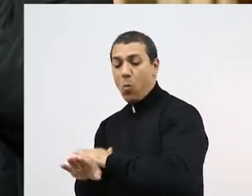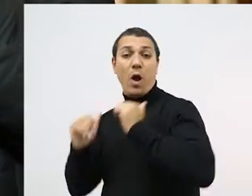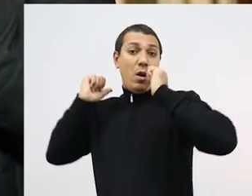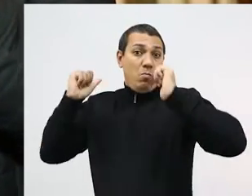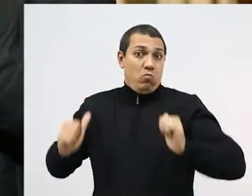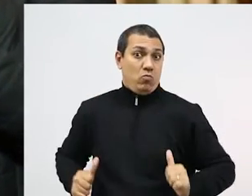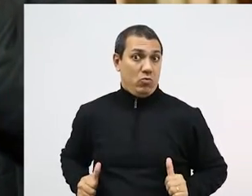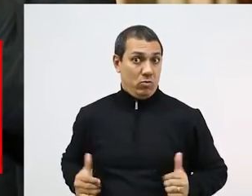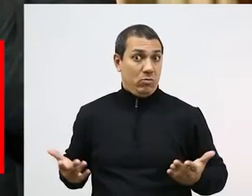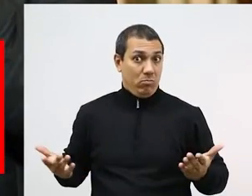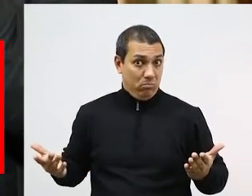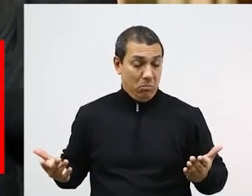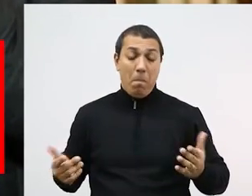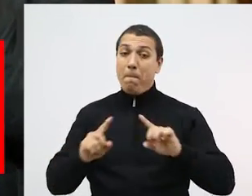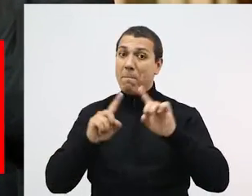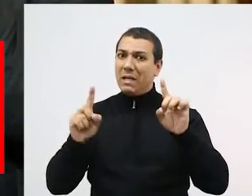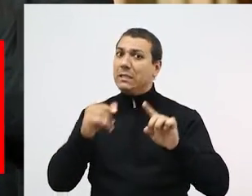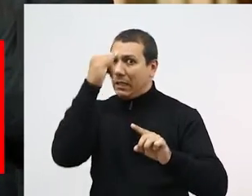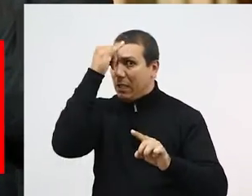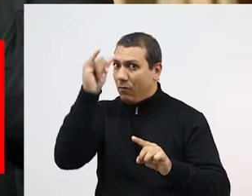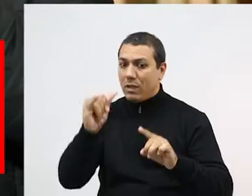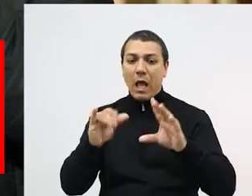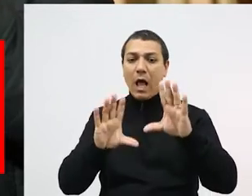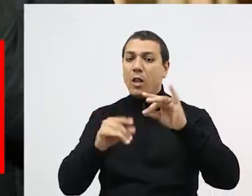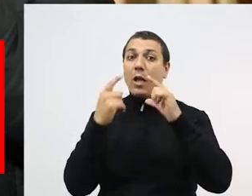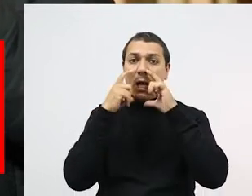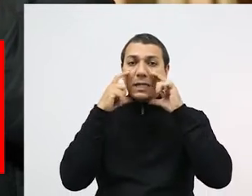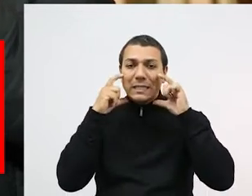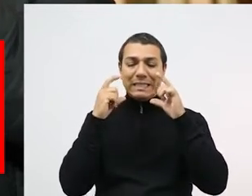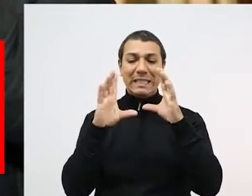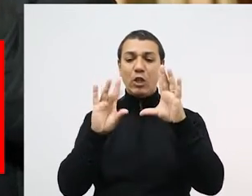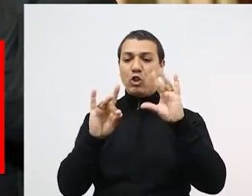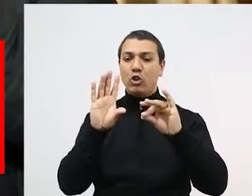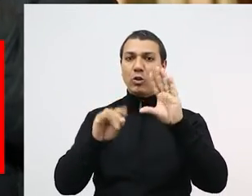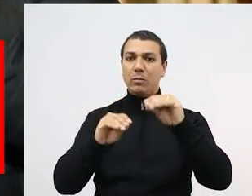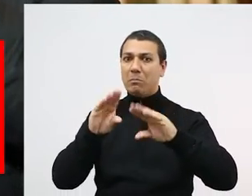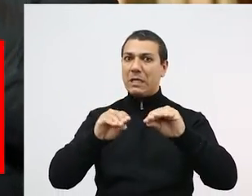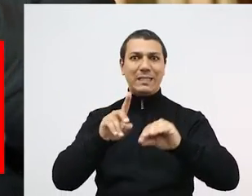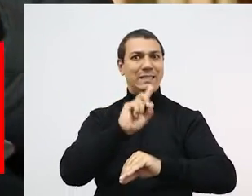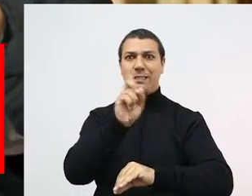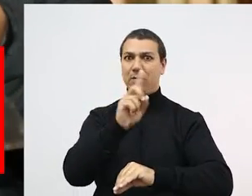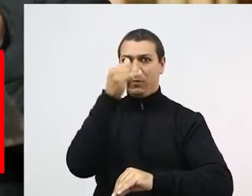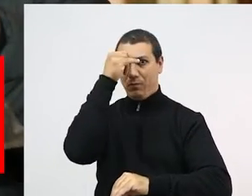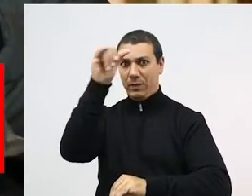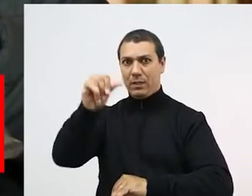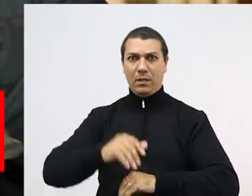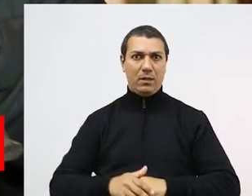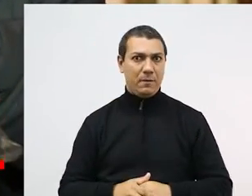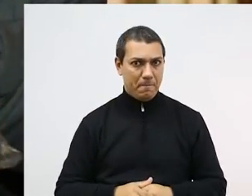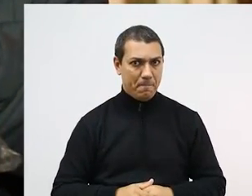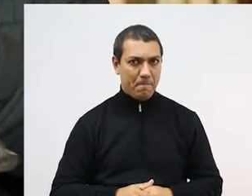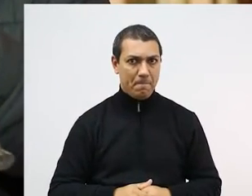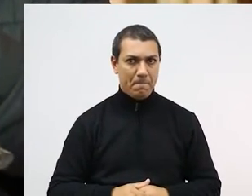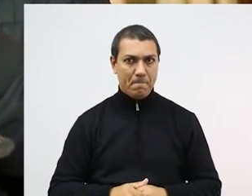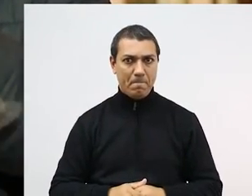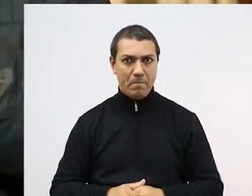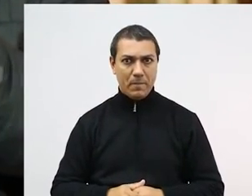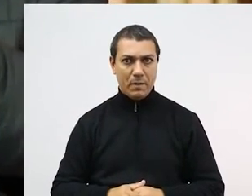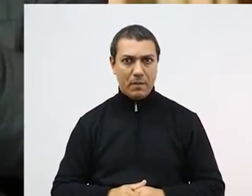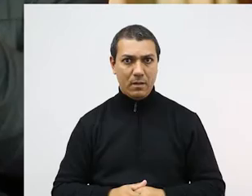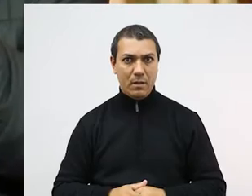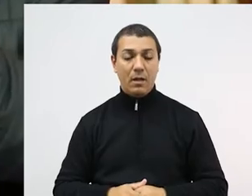pressupõe que eu tenha um saco plástico e eu posso, então, fazer a retirada sem que eu toque na